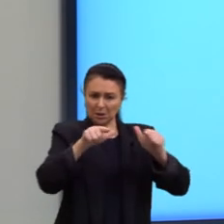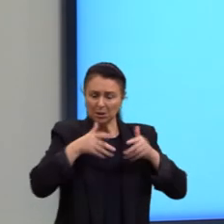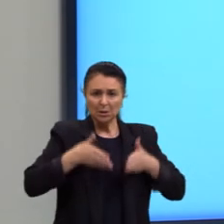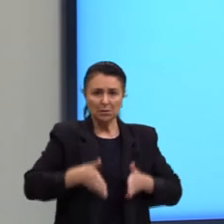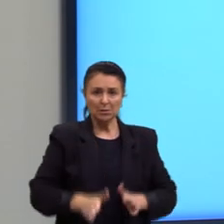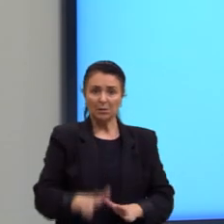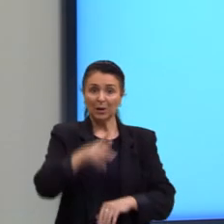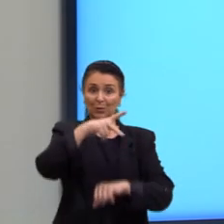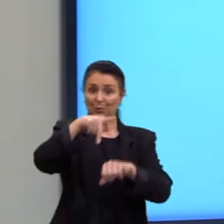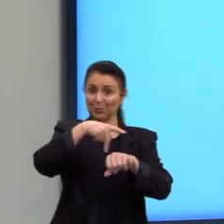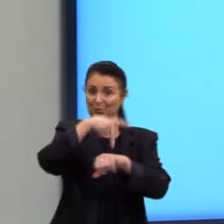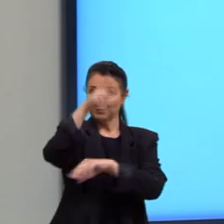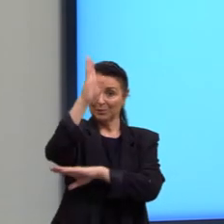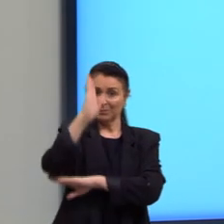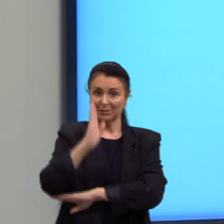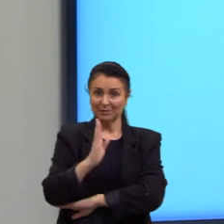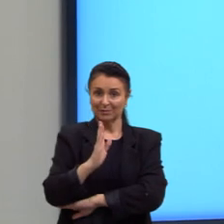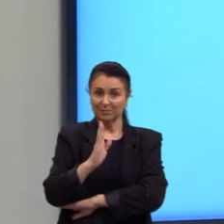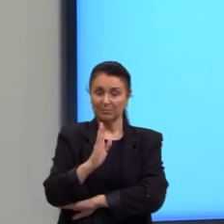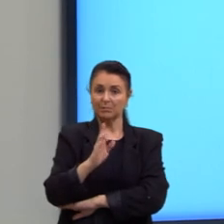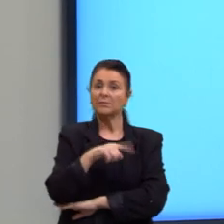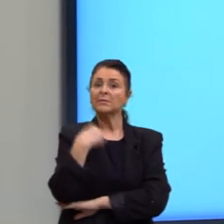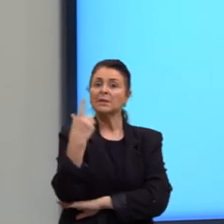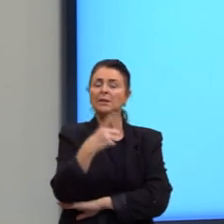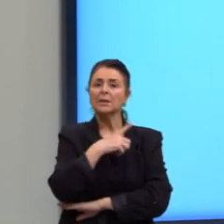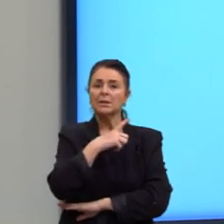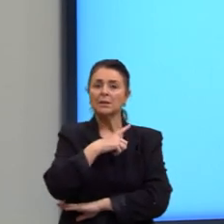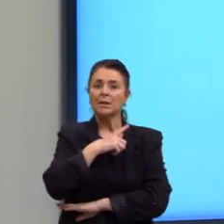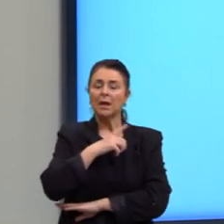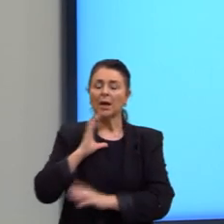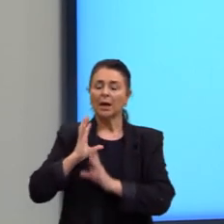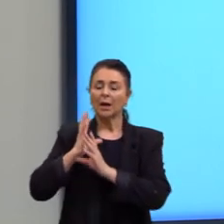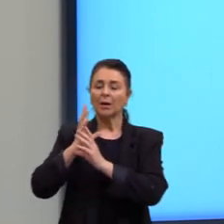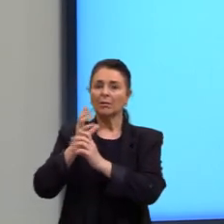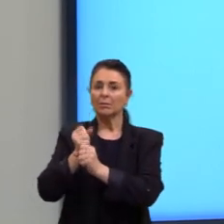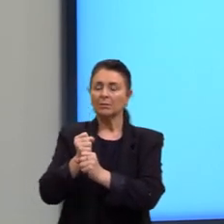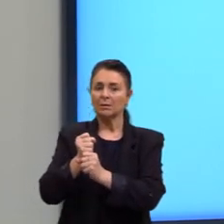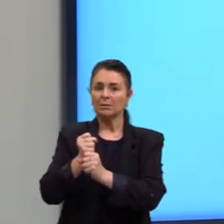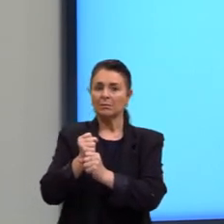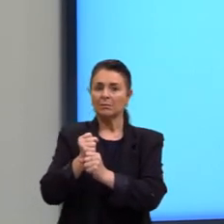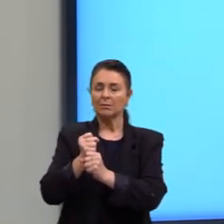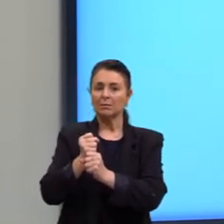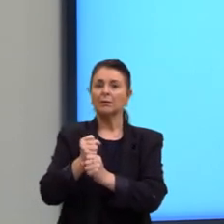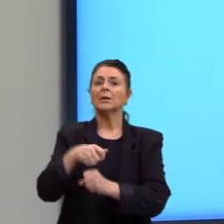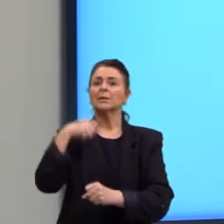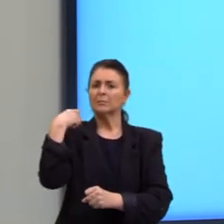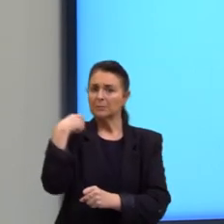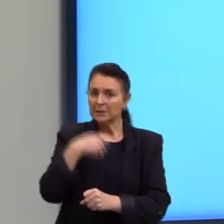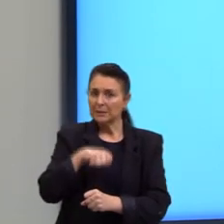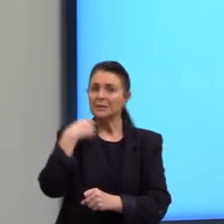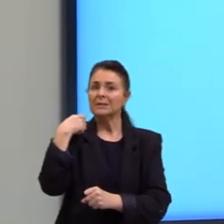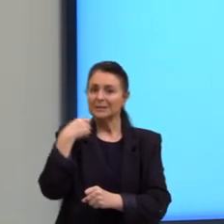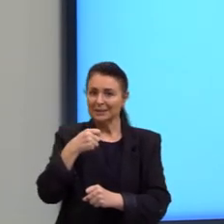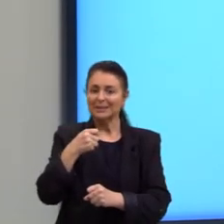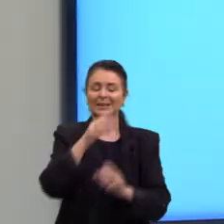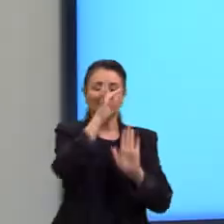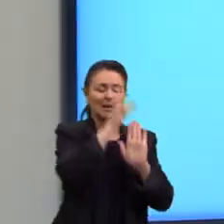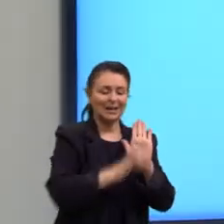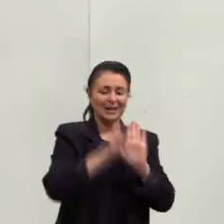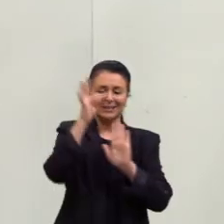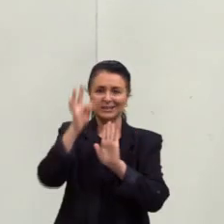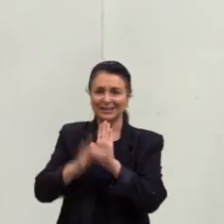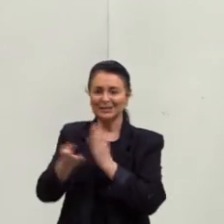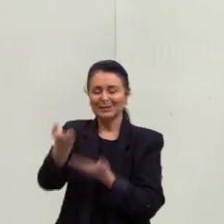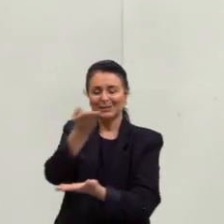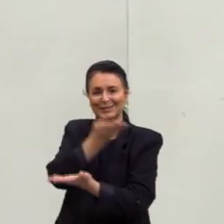e a gente tem a conclusão dessa necessária intertextualidade, não